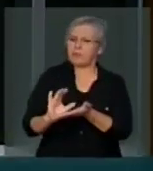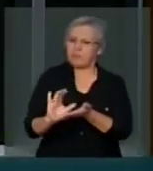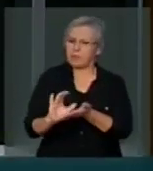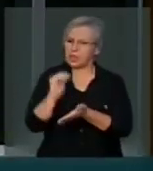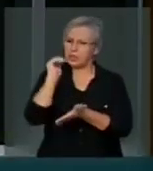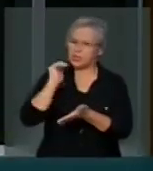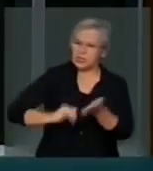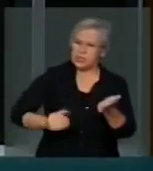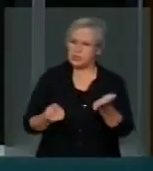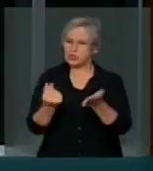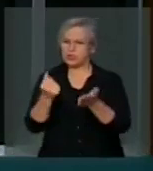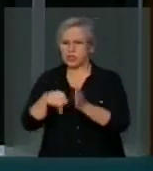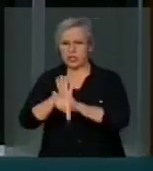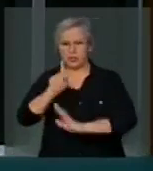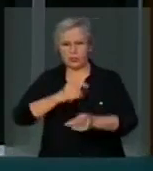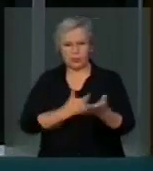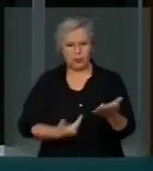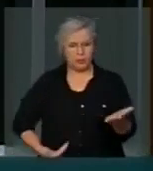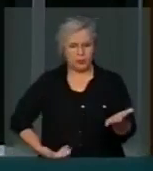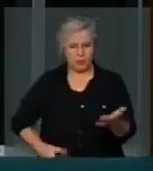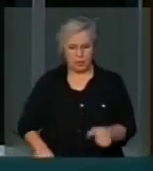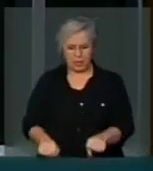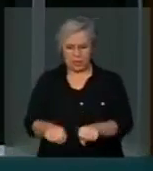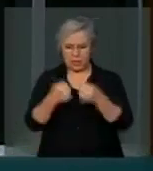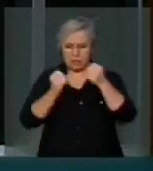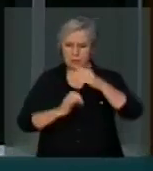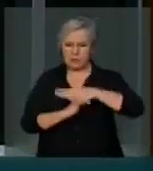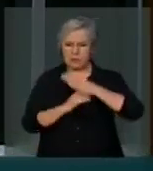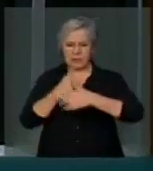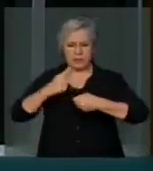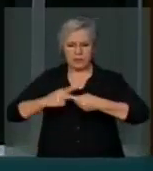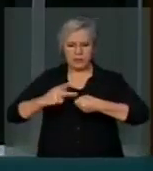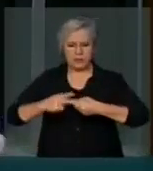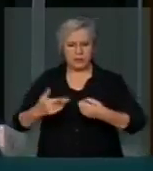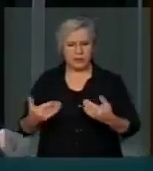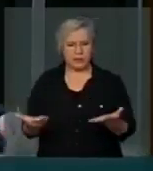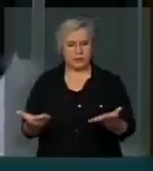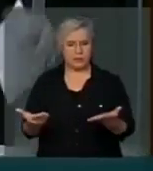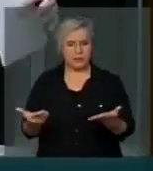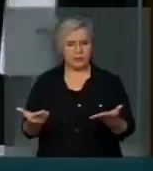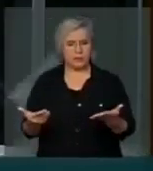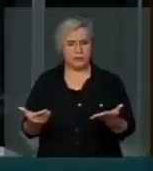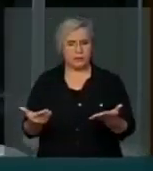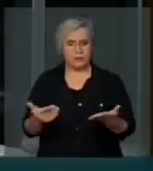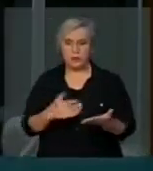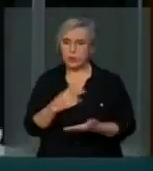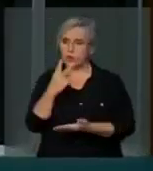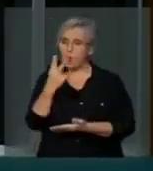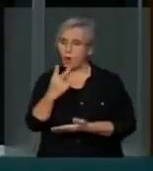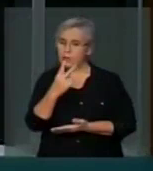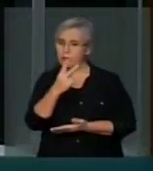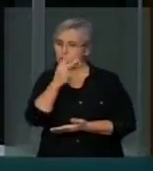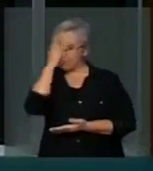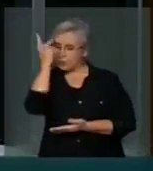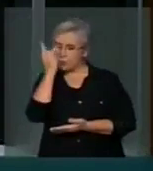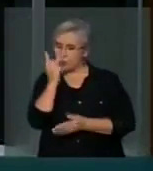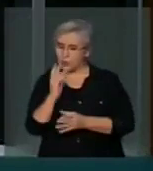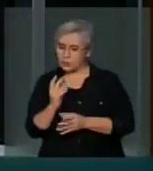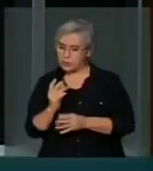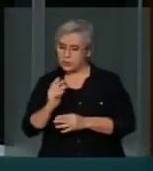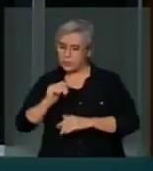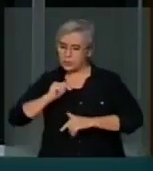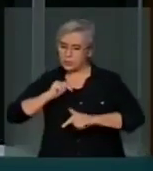depois de quebrarem a Petrobras, depois de terem dois tesoureiros do Partido dos